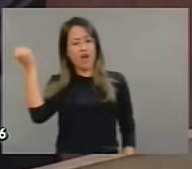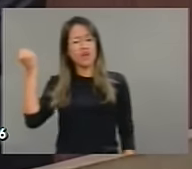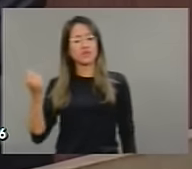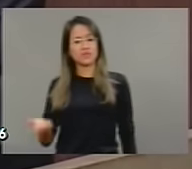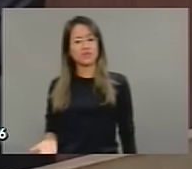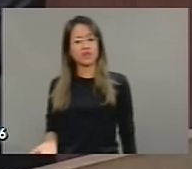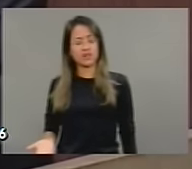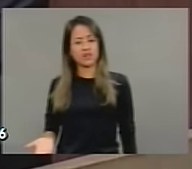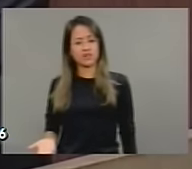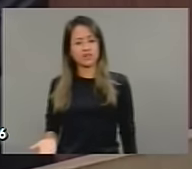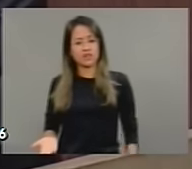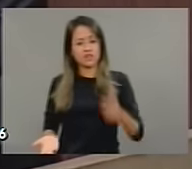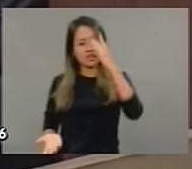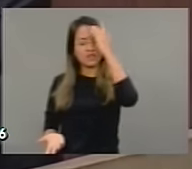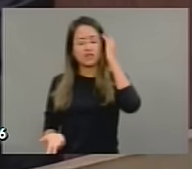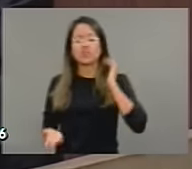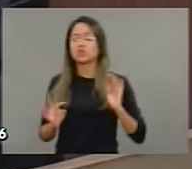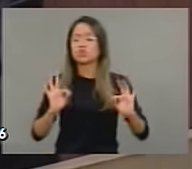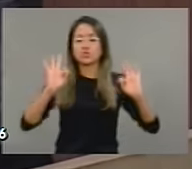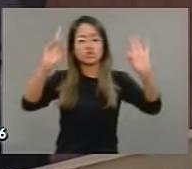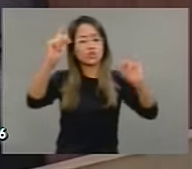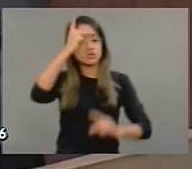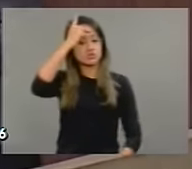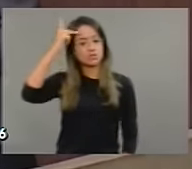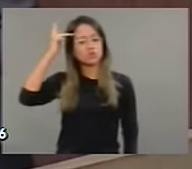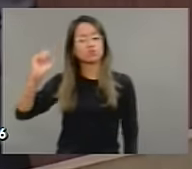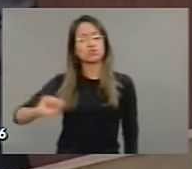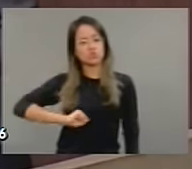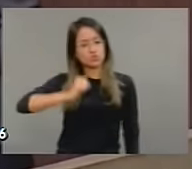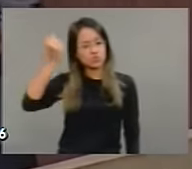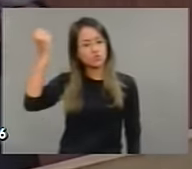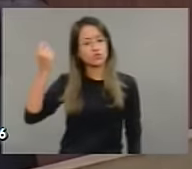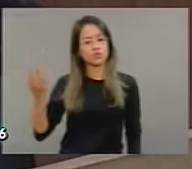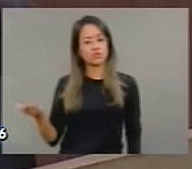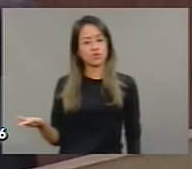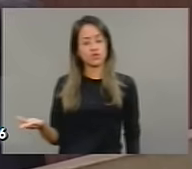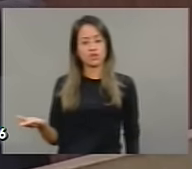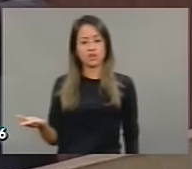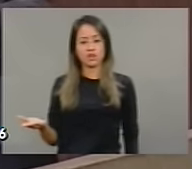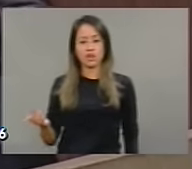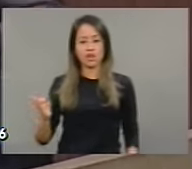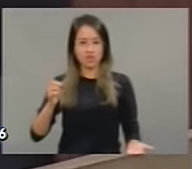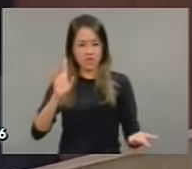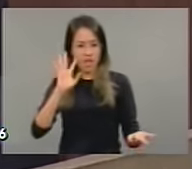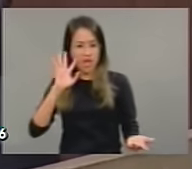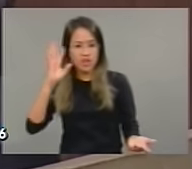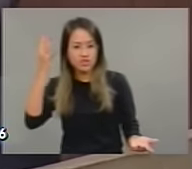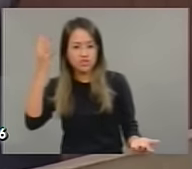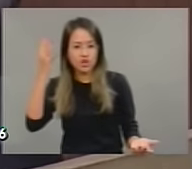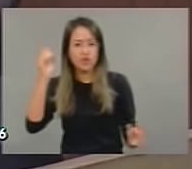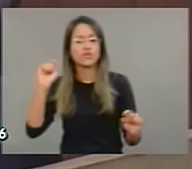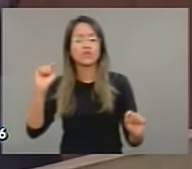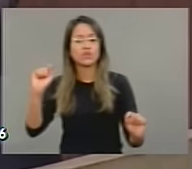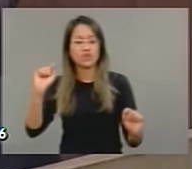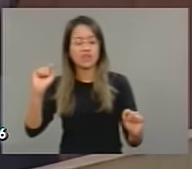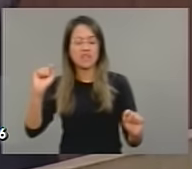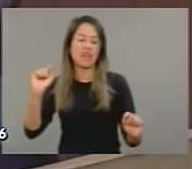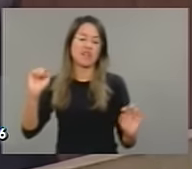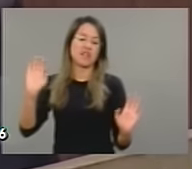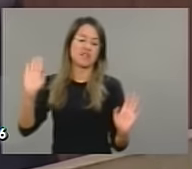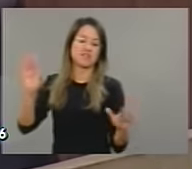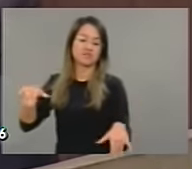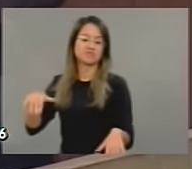amedronta a todos, nos causa profundo impacto, ela não se resolve se afastando do Estado de Direito.